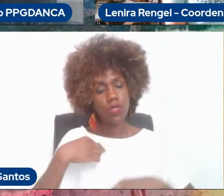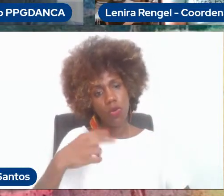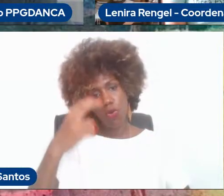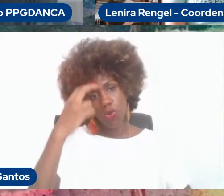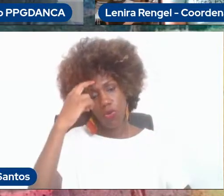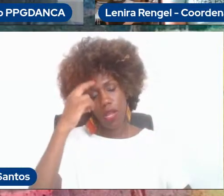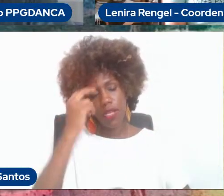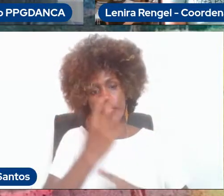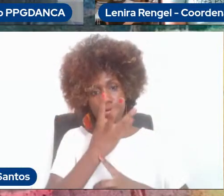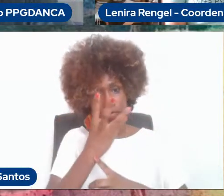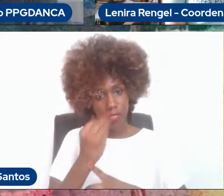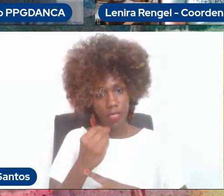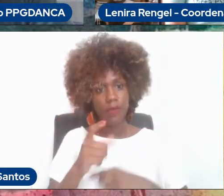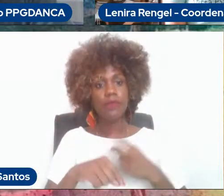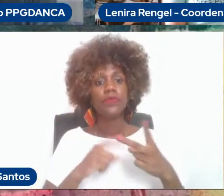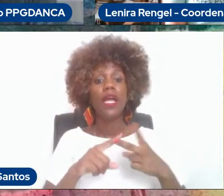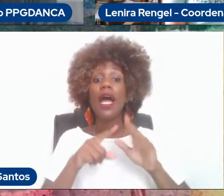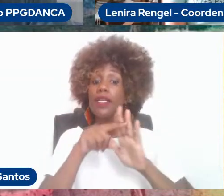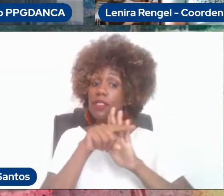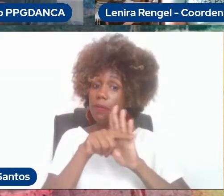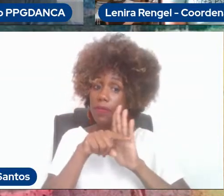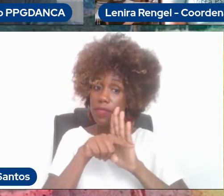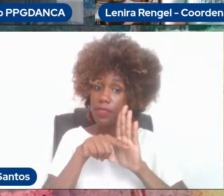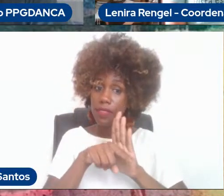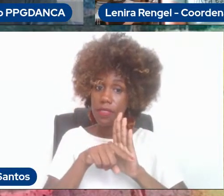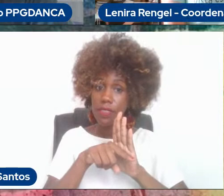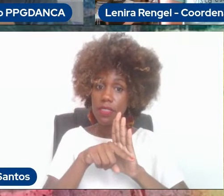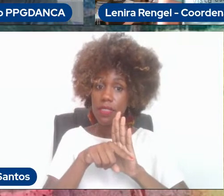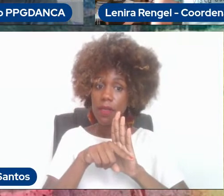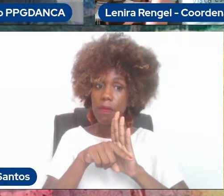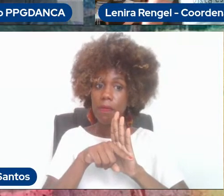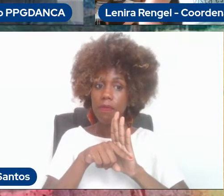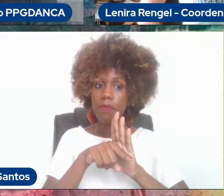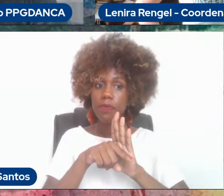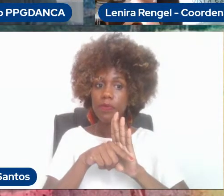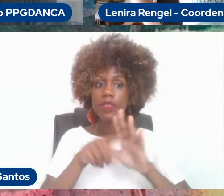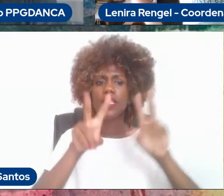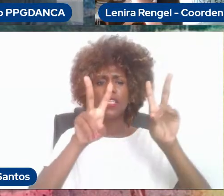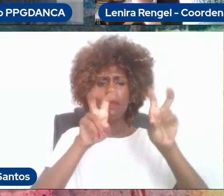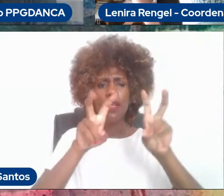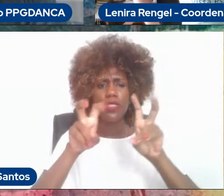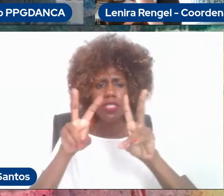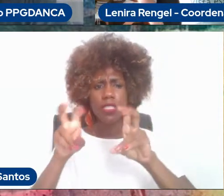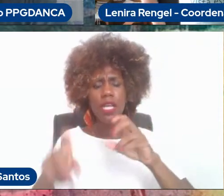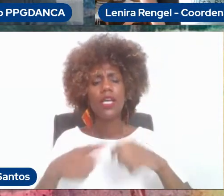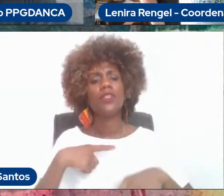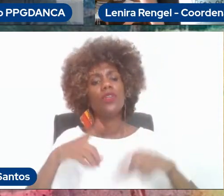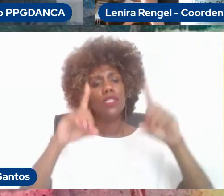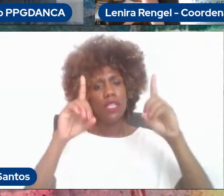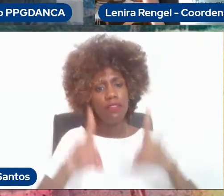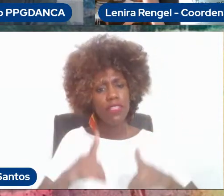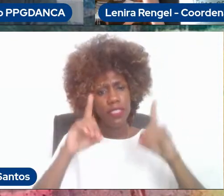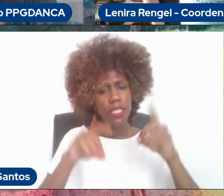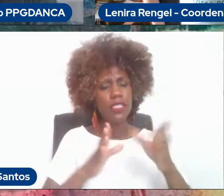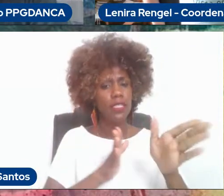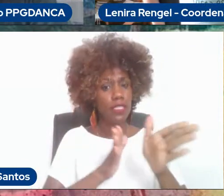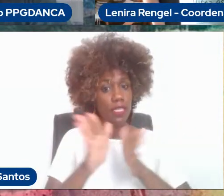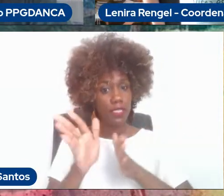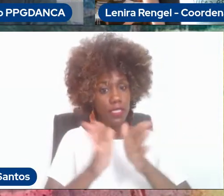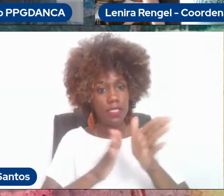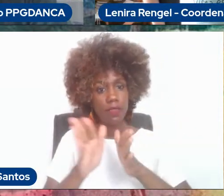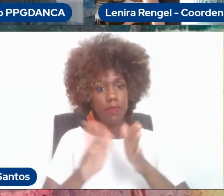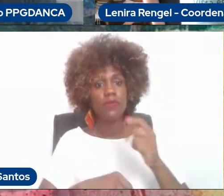artísticas, as pesquisas, tematizando as deficiências e as acessibilidades, os